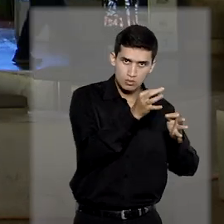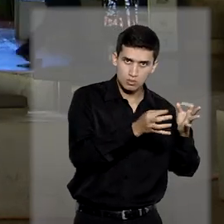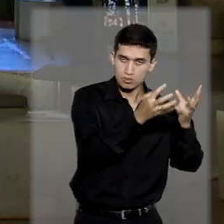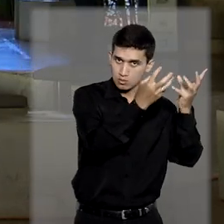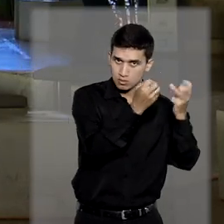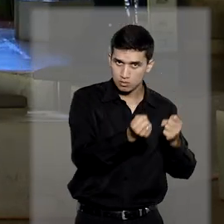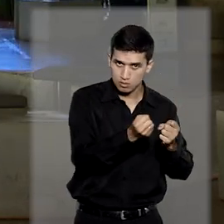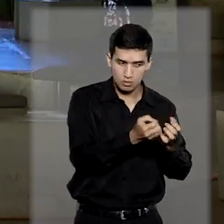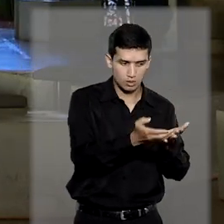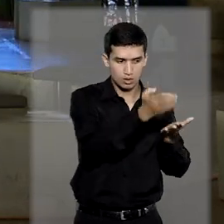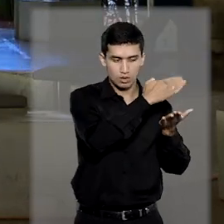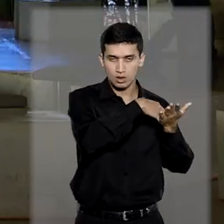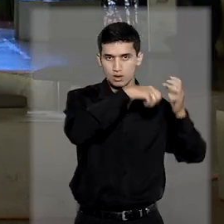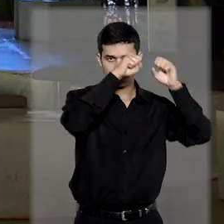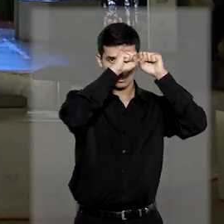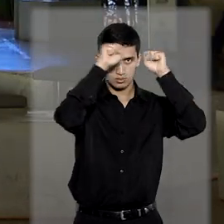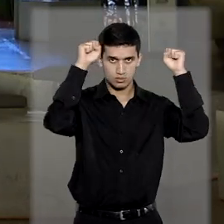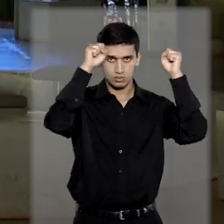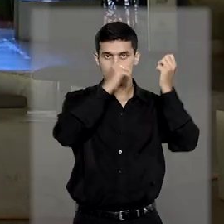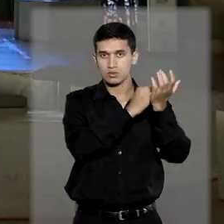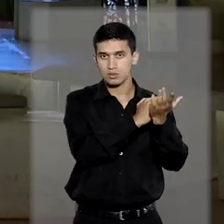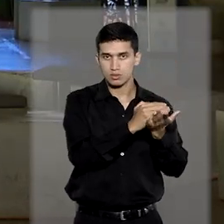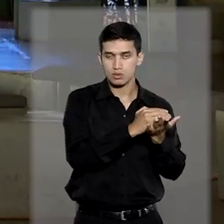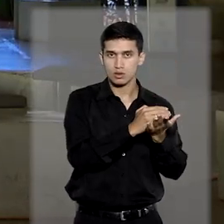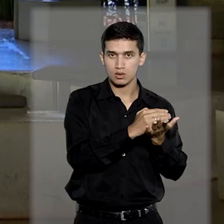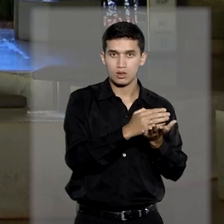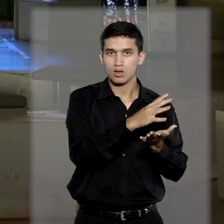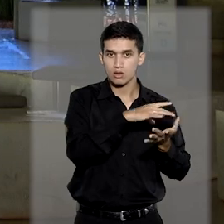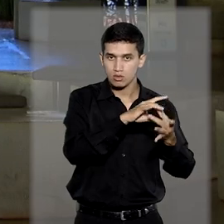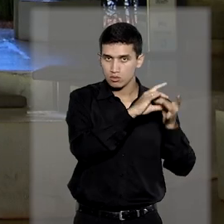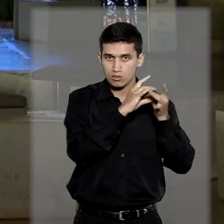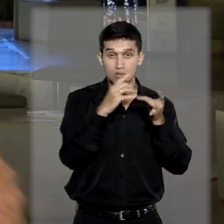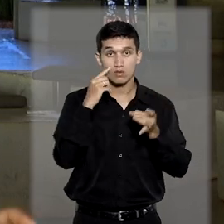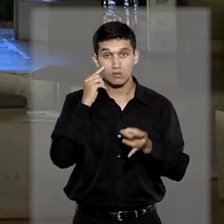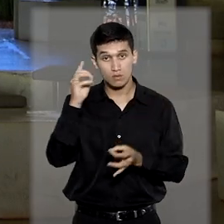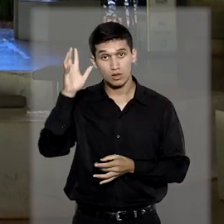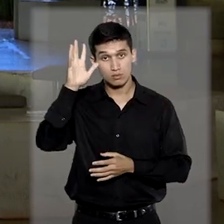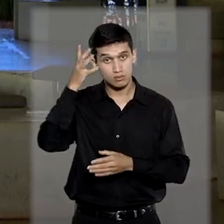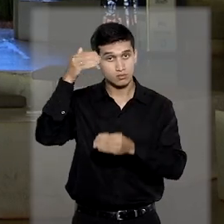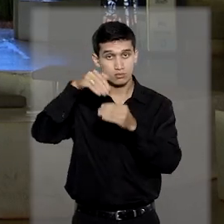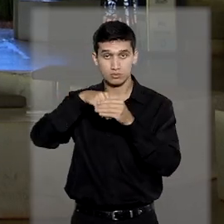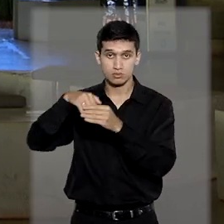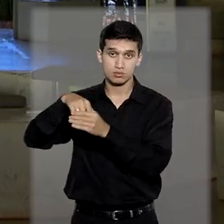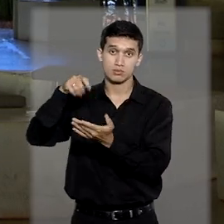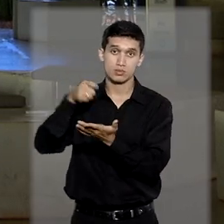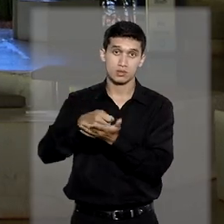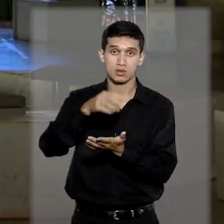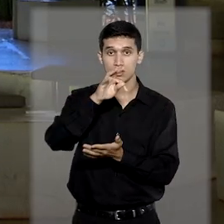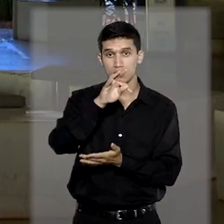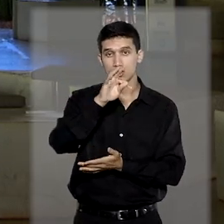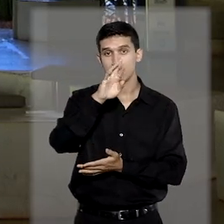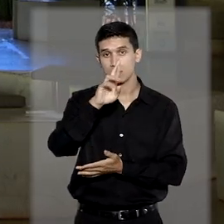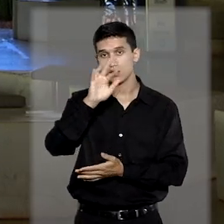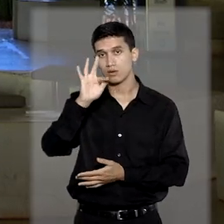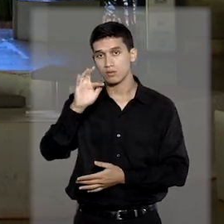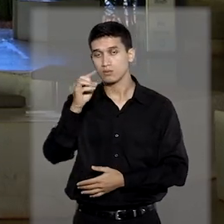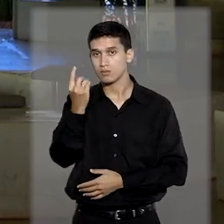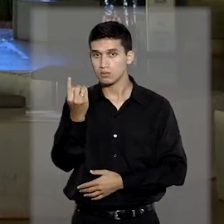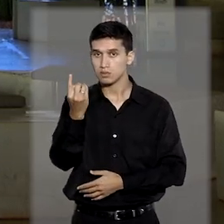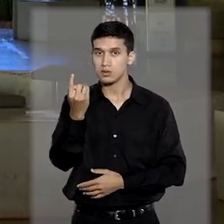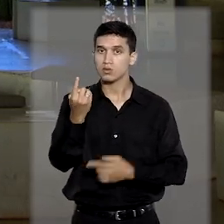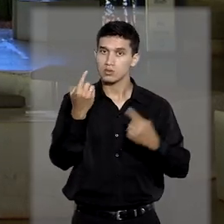admissibilidade no Tribunal de Origem, a União questiona o acordo do TRF1, que não admitiu a ação